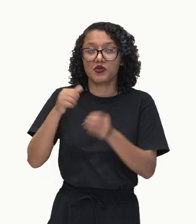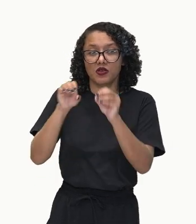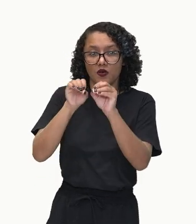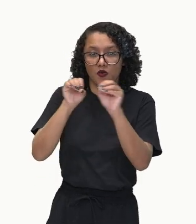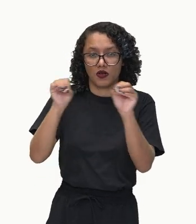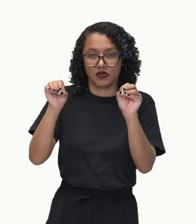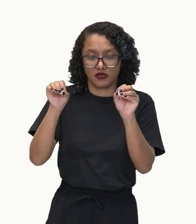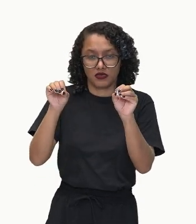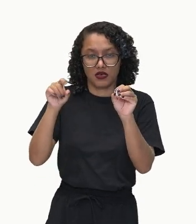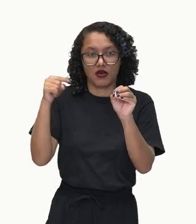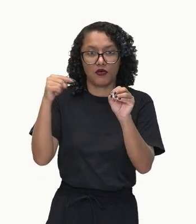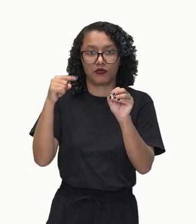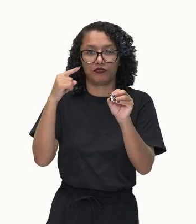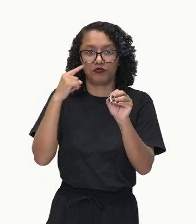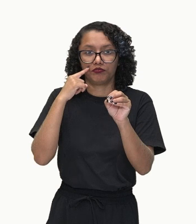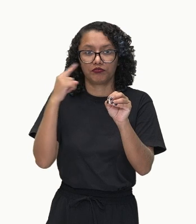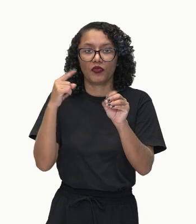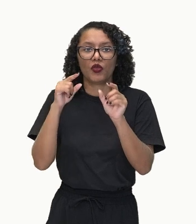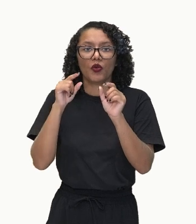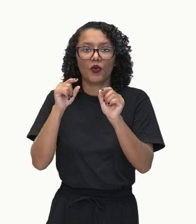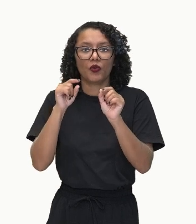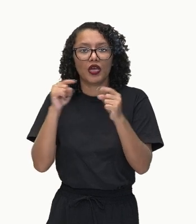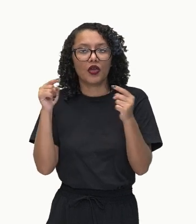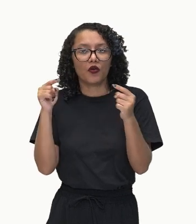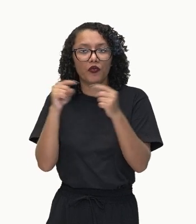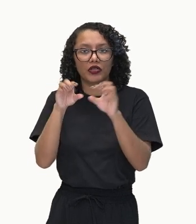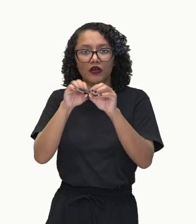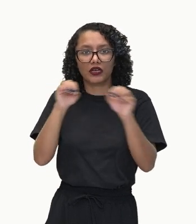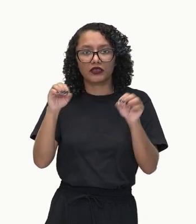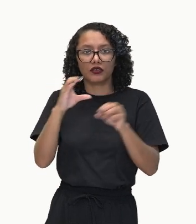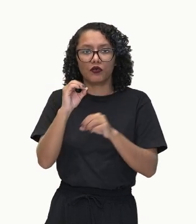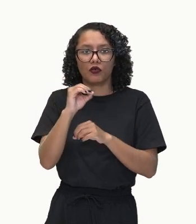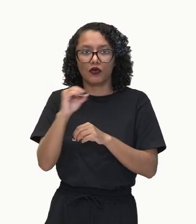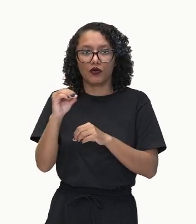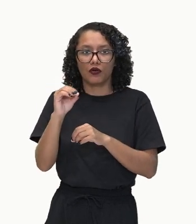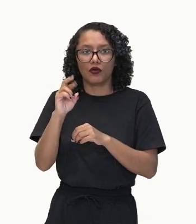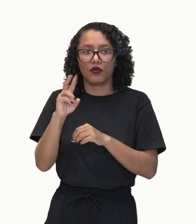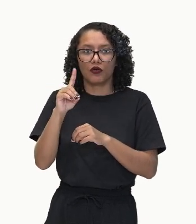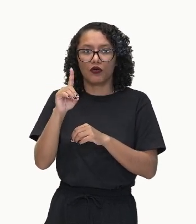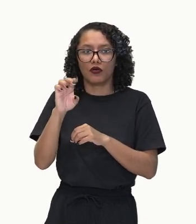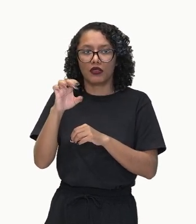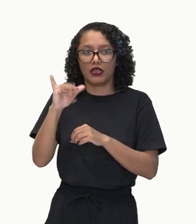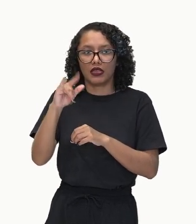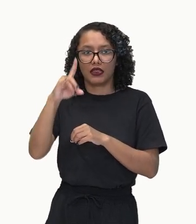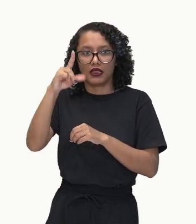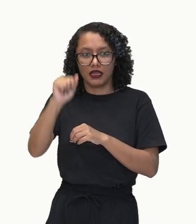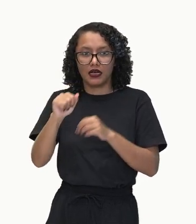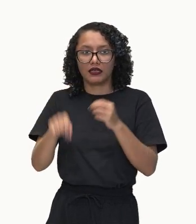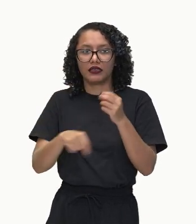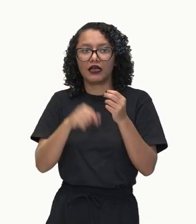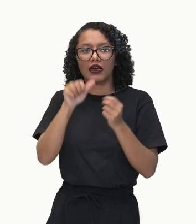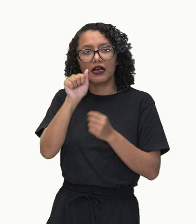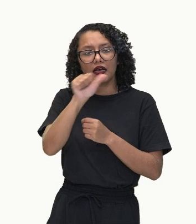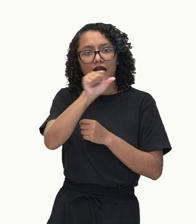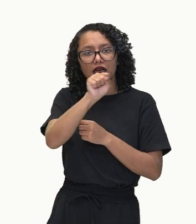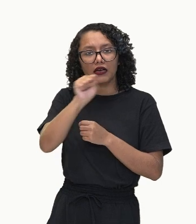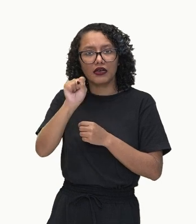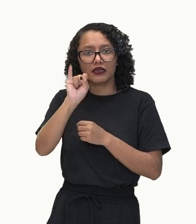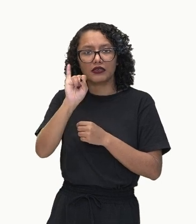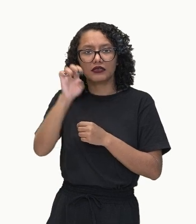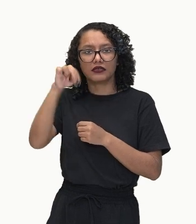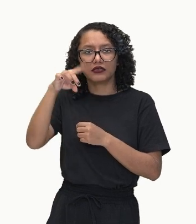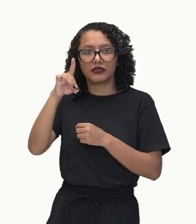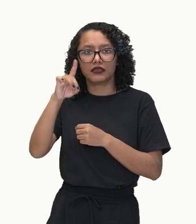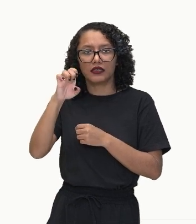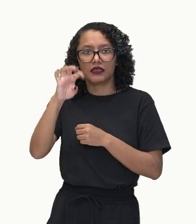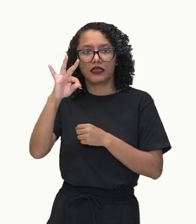oração coordenada assindética. Professor, por que que é coordenada assindética? Olha esse nome.